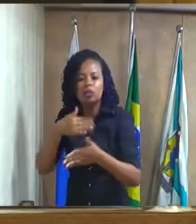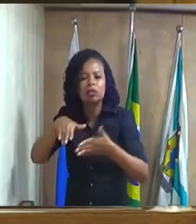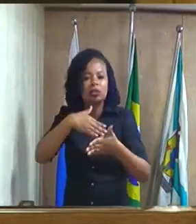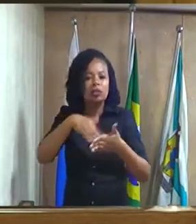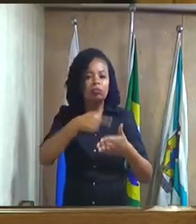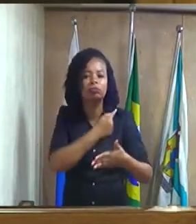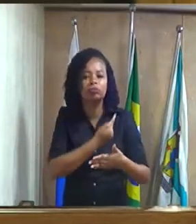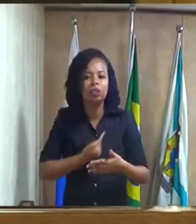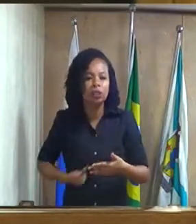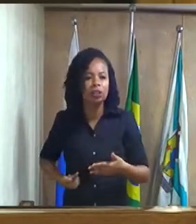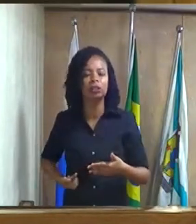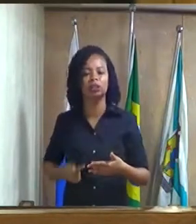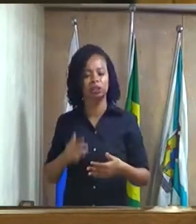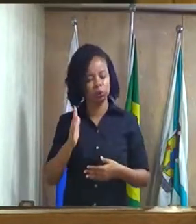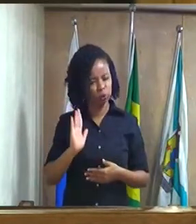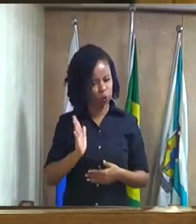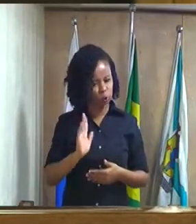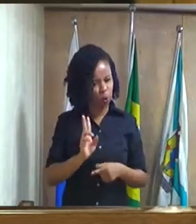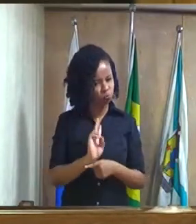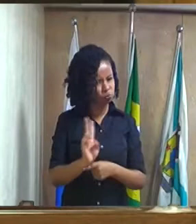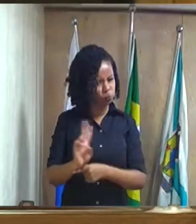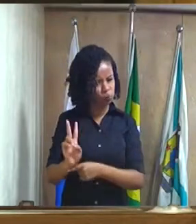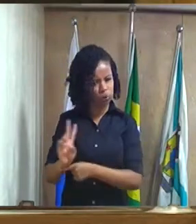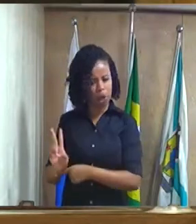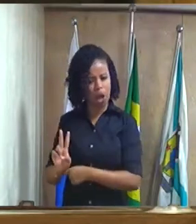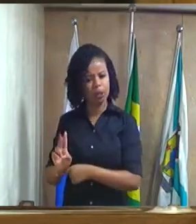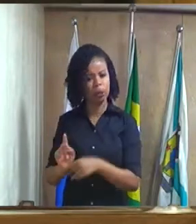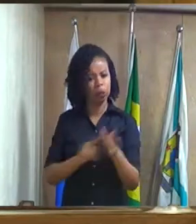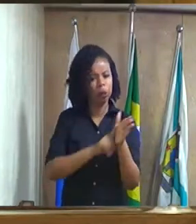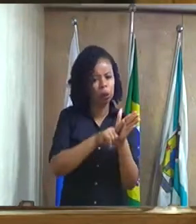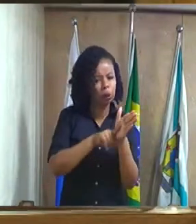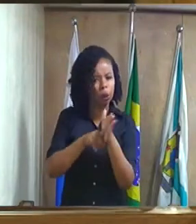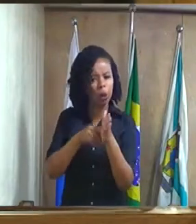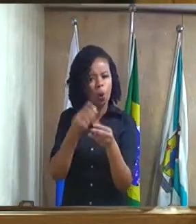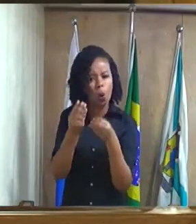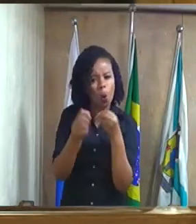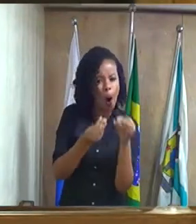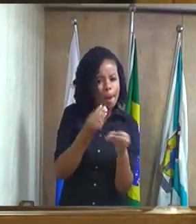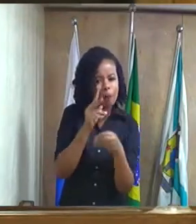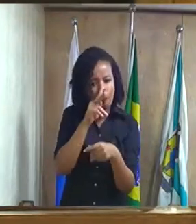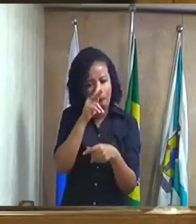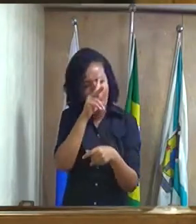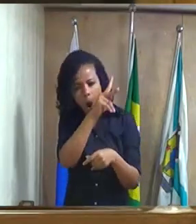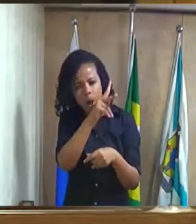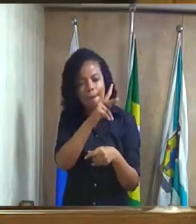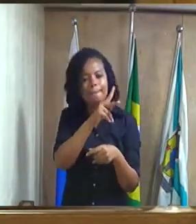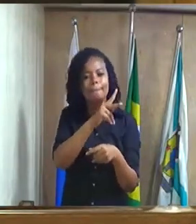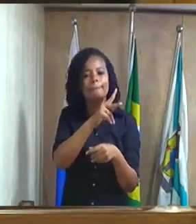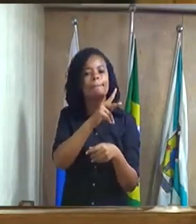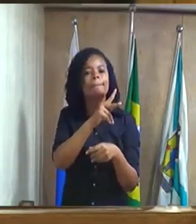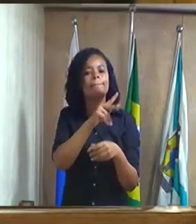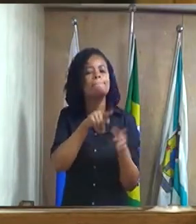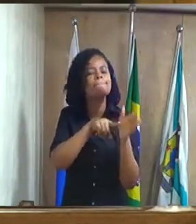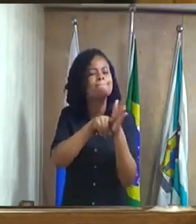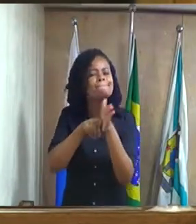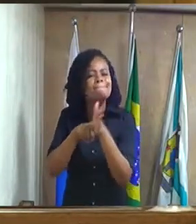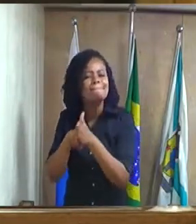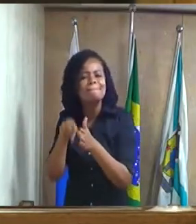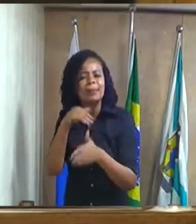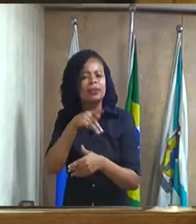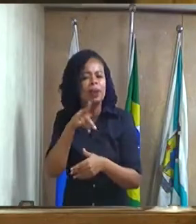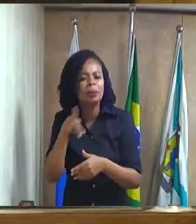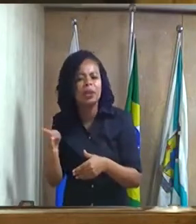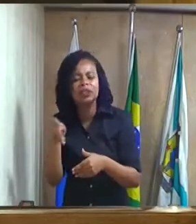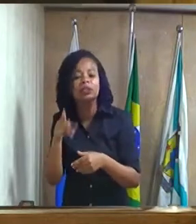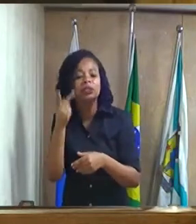secretaria do governo sendo vasculhada fortemente pelo Ministério Público já está até visitando